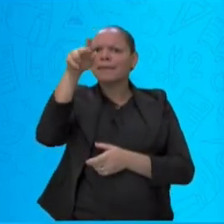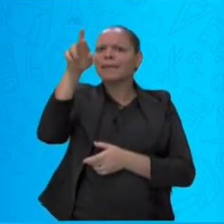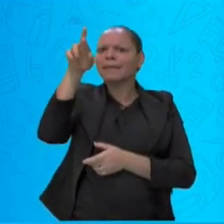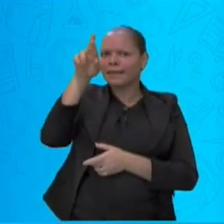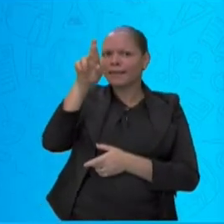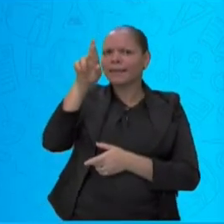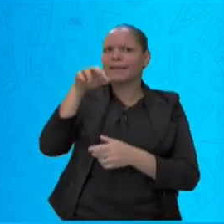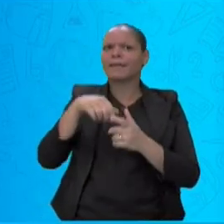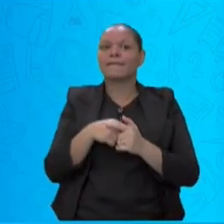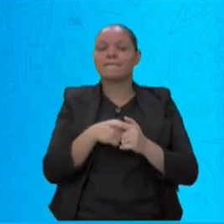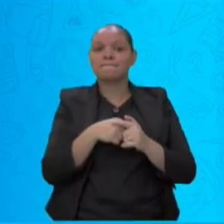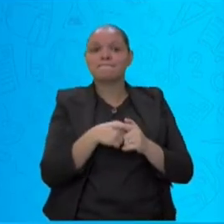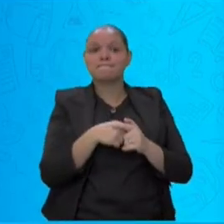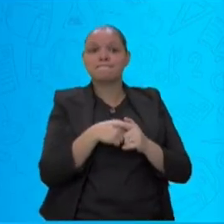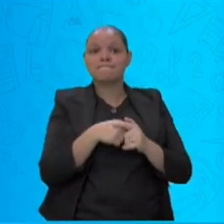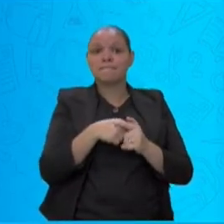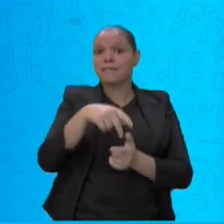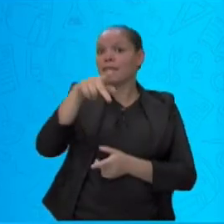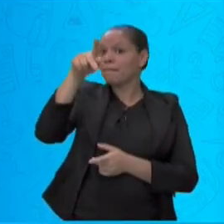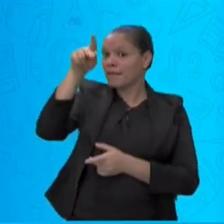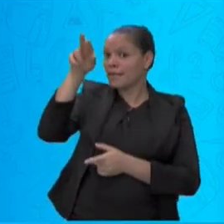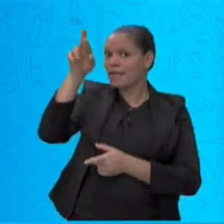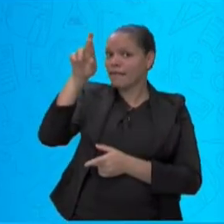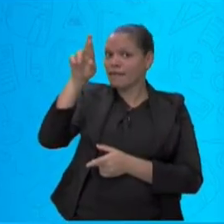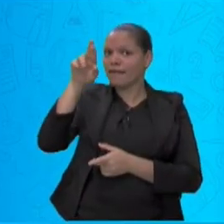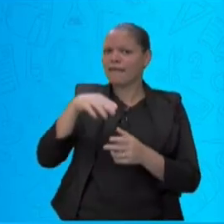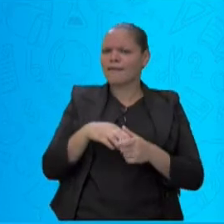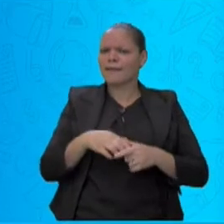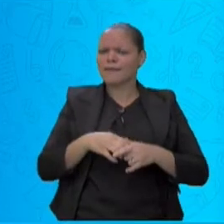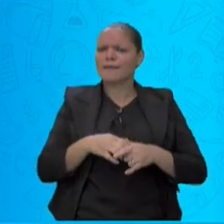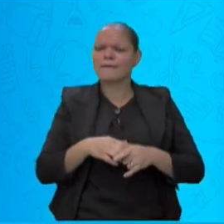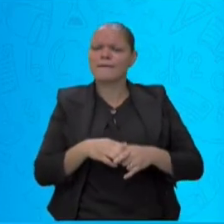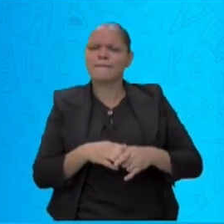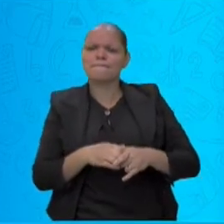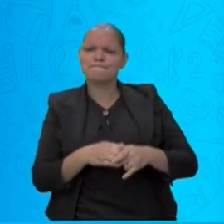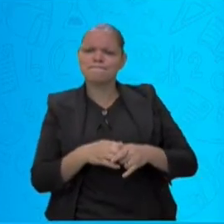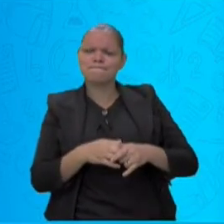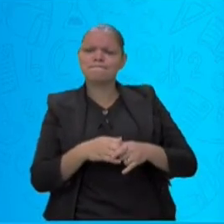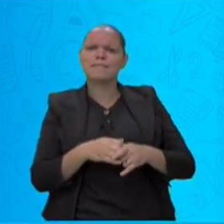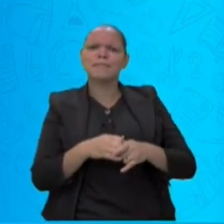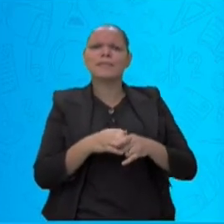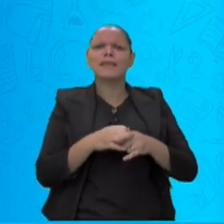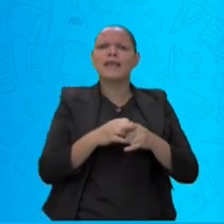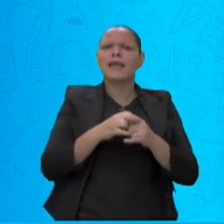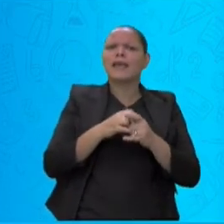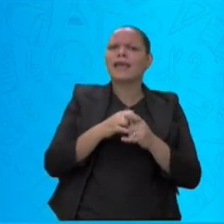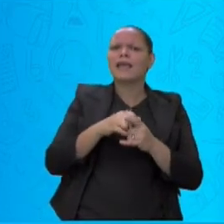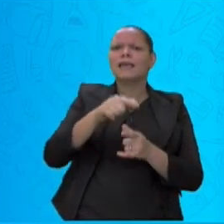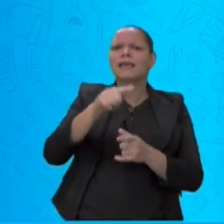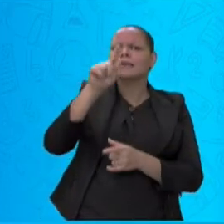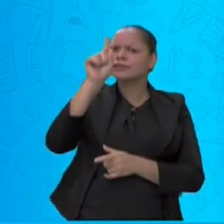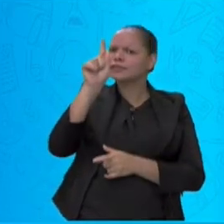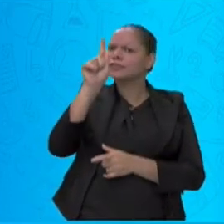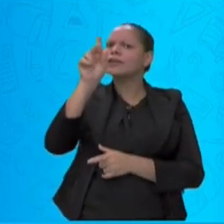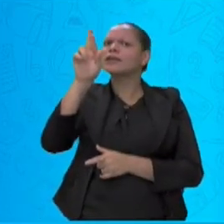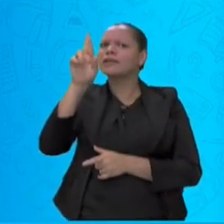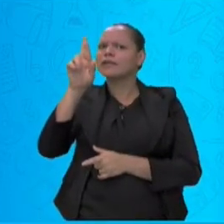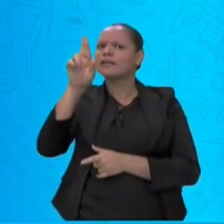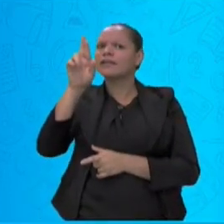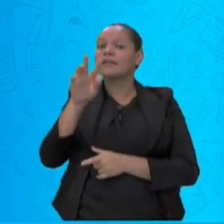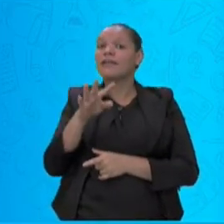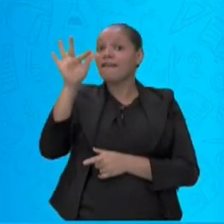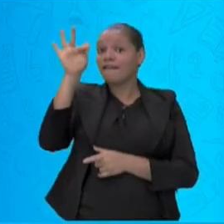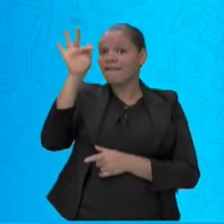P-R. Grama. G-R. Flauta. F-L.